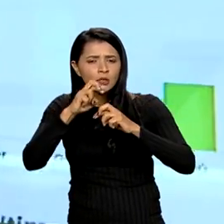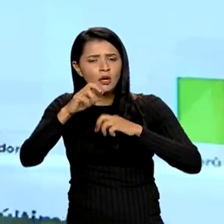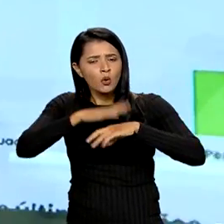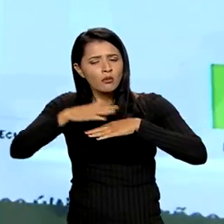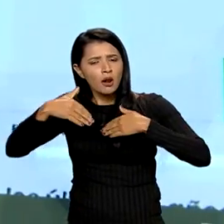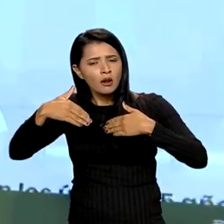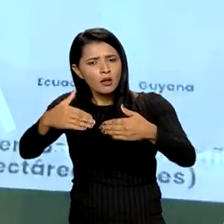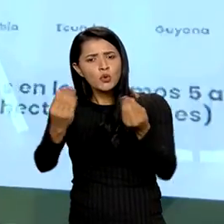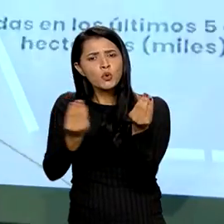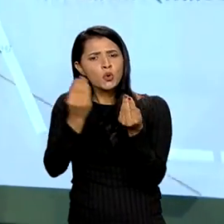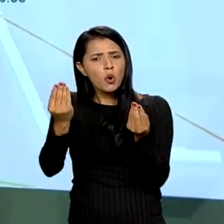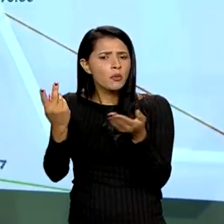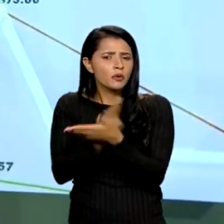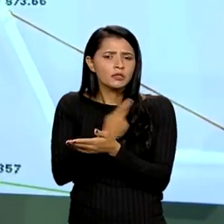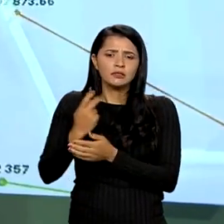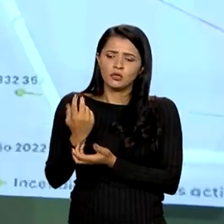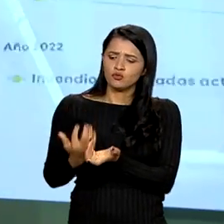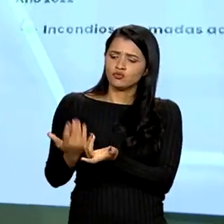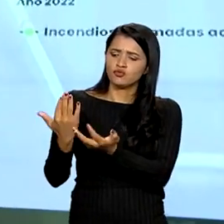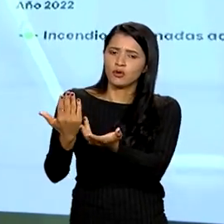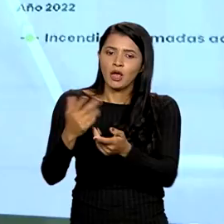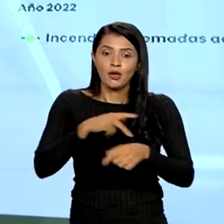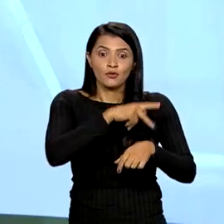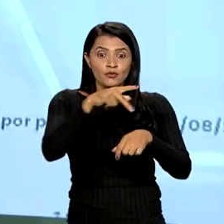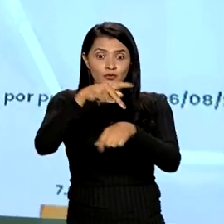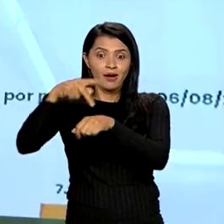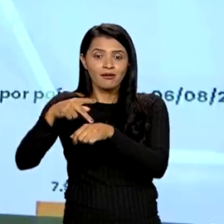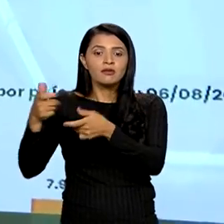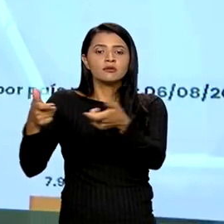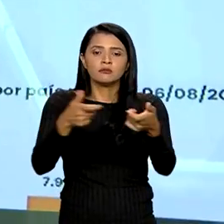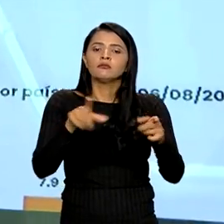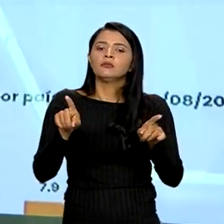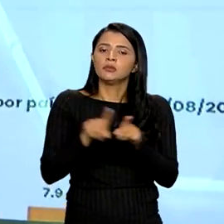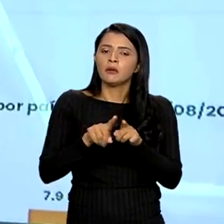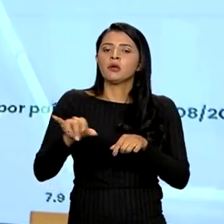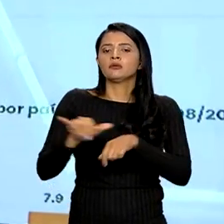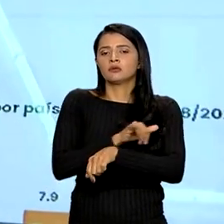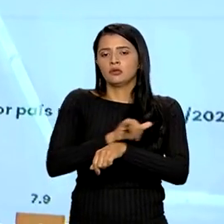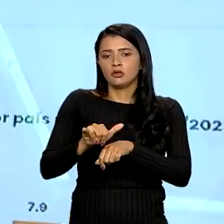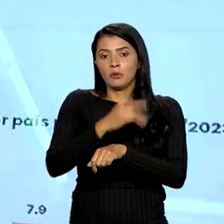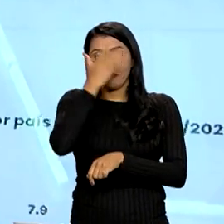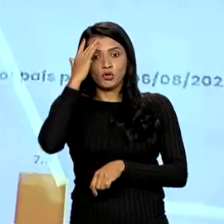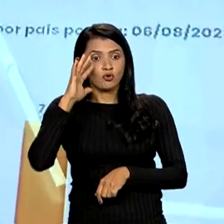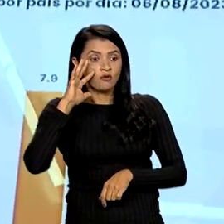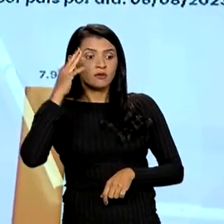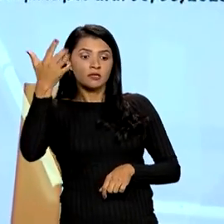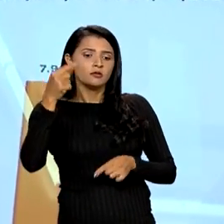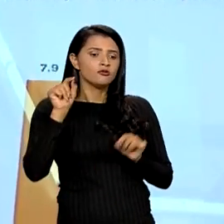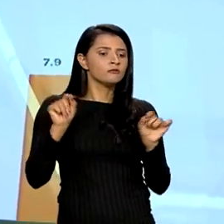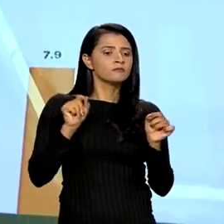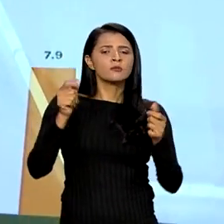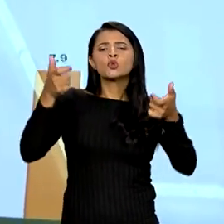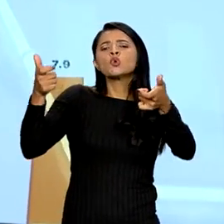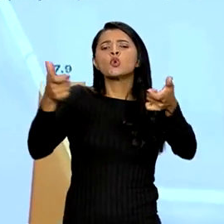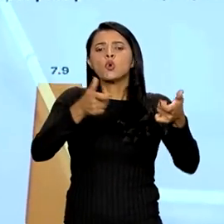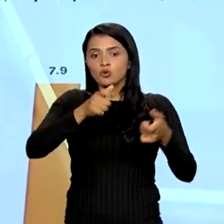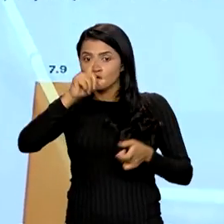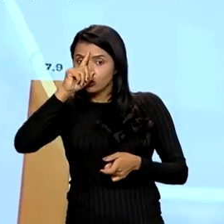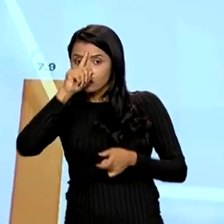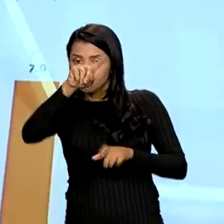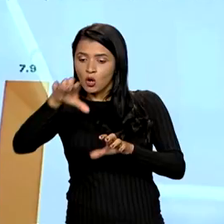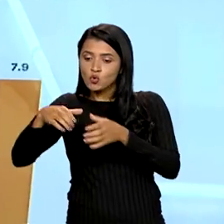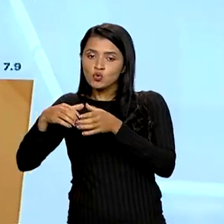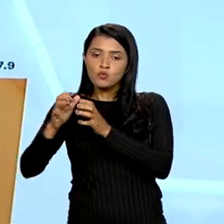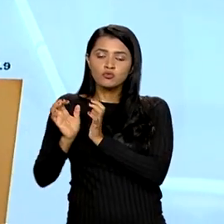incêndios ao longo dos países. E ele serve como uma ferramenta para o tomador de decisão, para onde ele vai mandar a